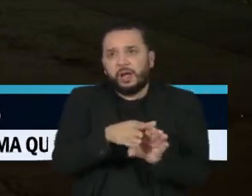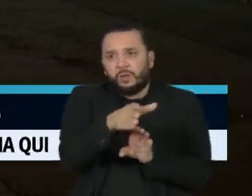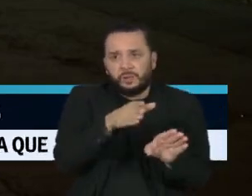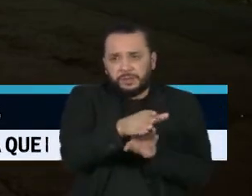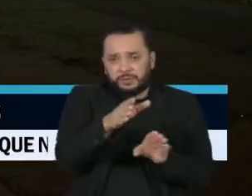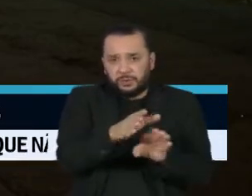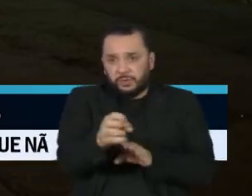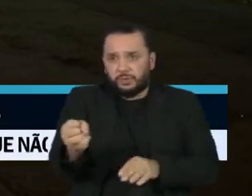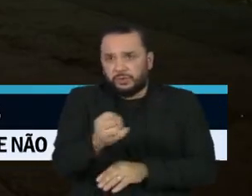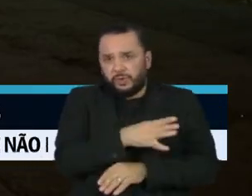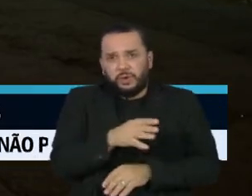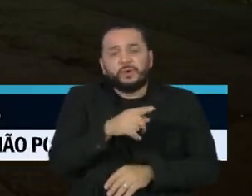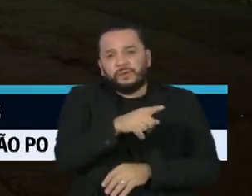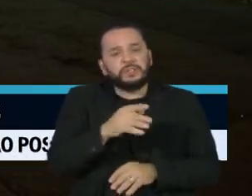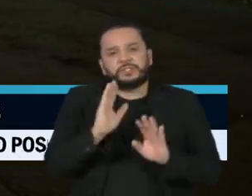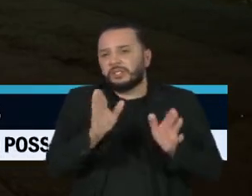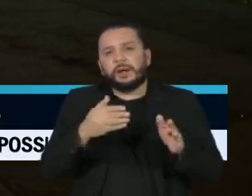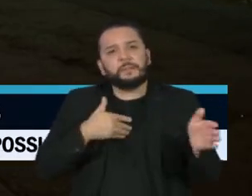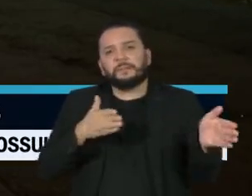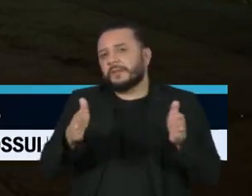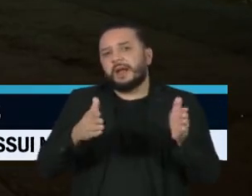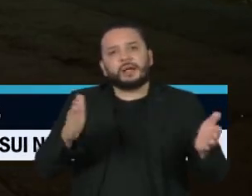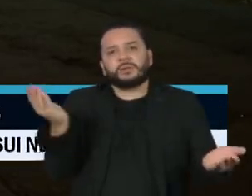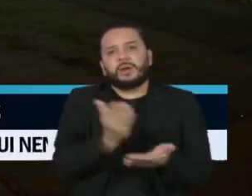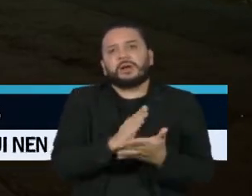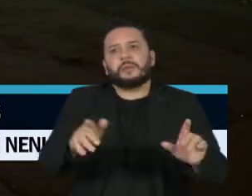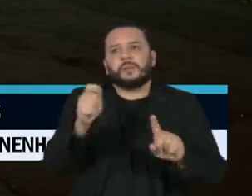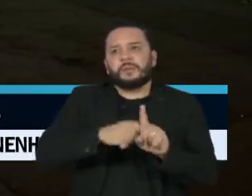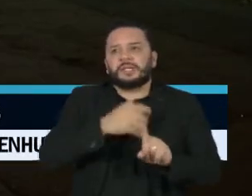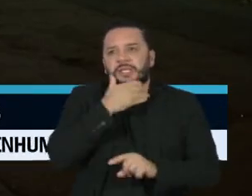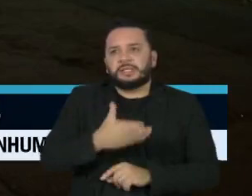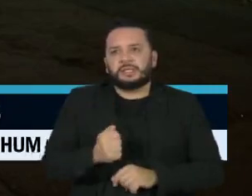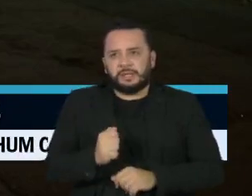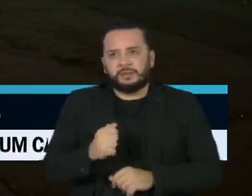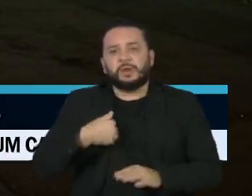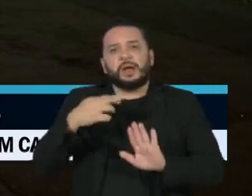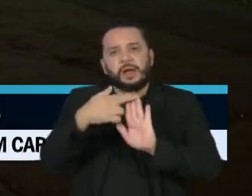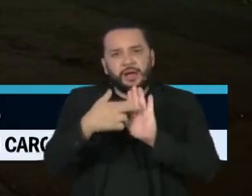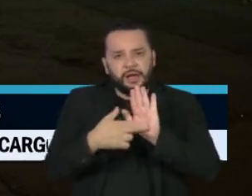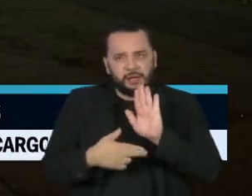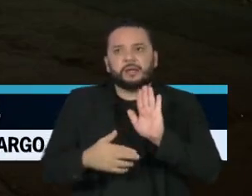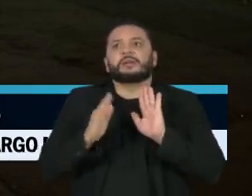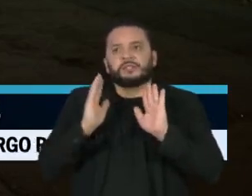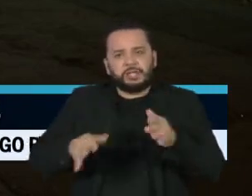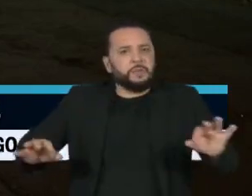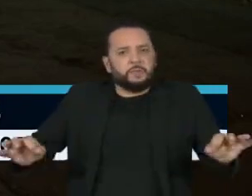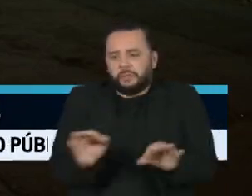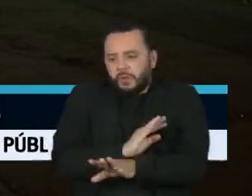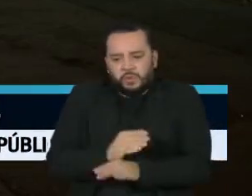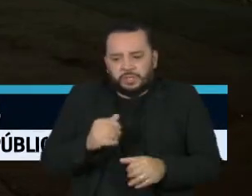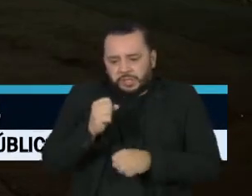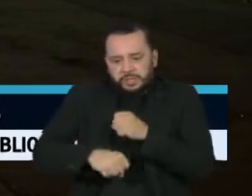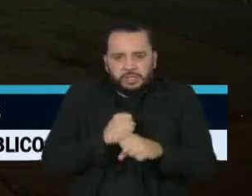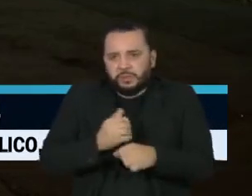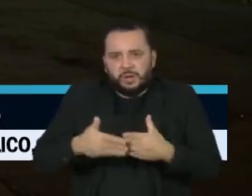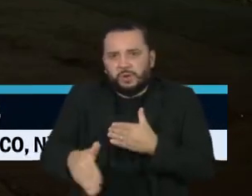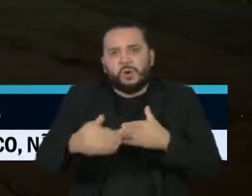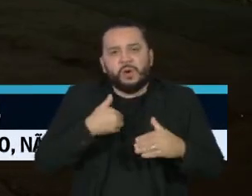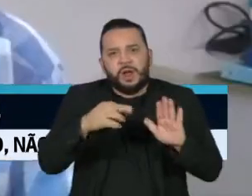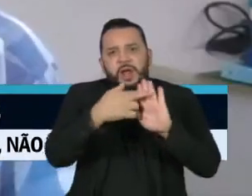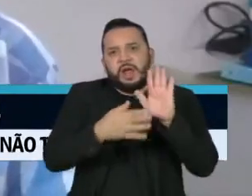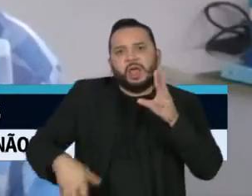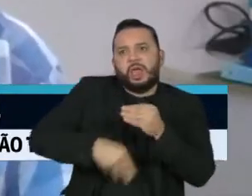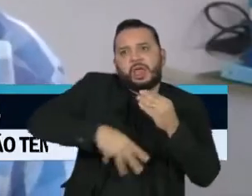prazo para apresentar sugestões terminou em dezembro. E que as normas para as eleições deste ano já estão prontas e não serão